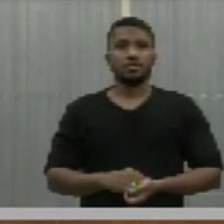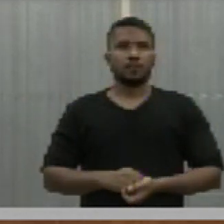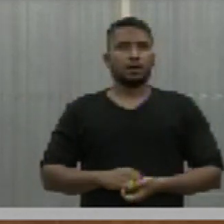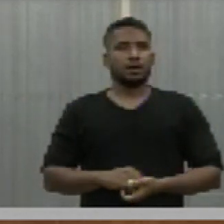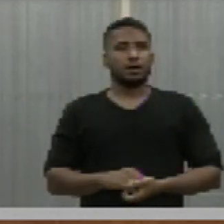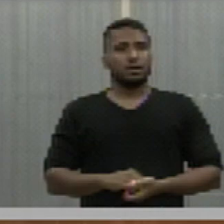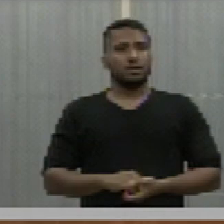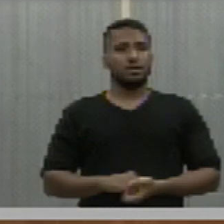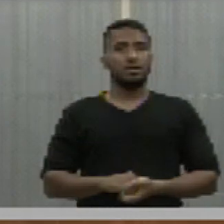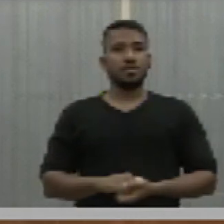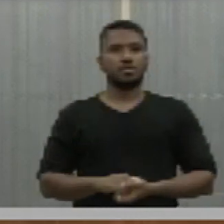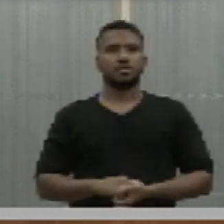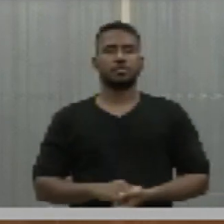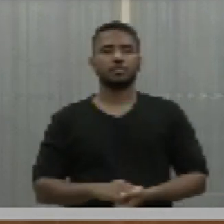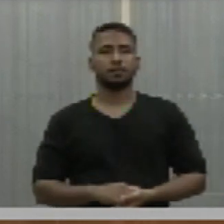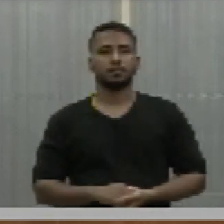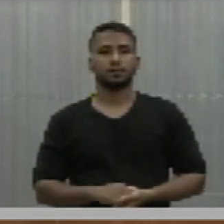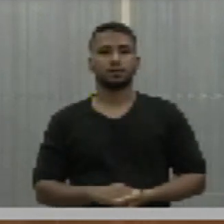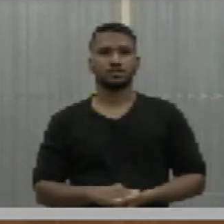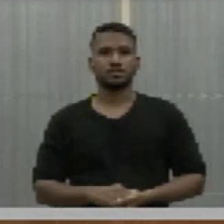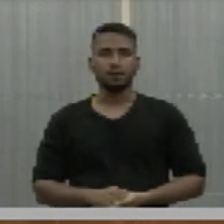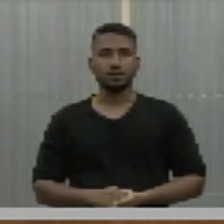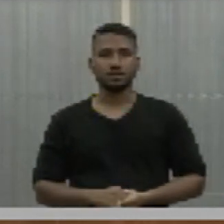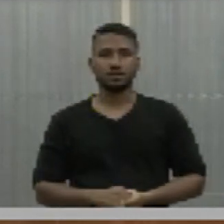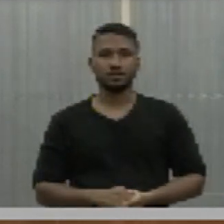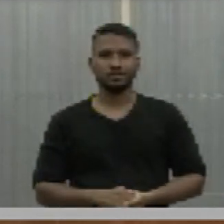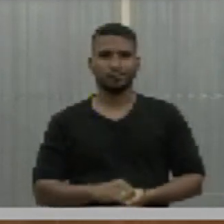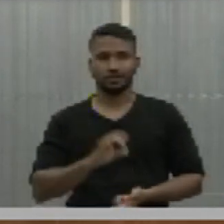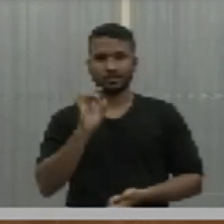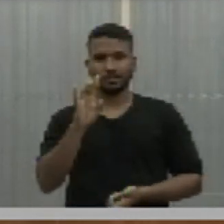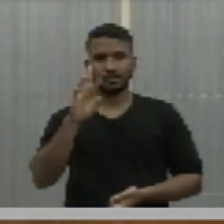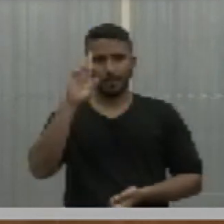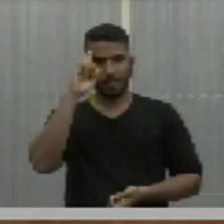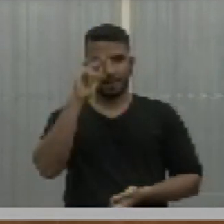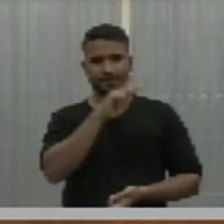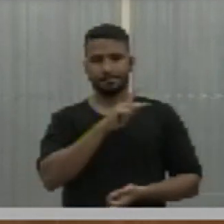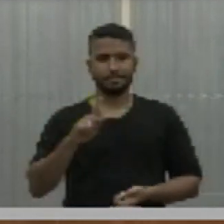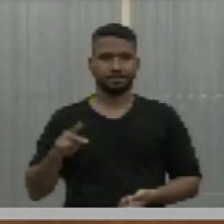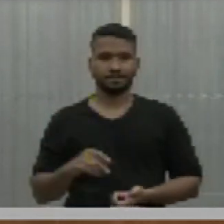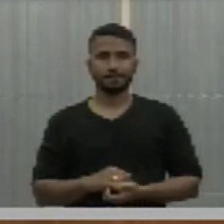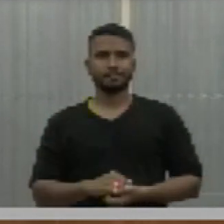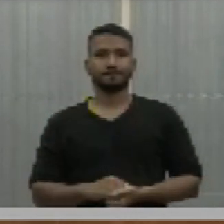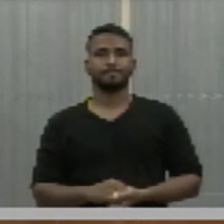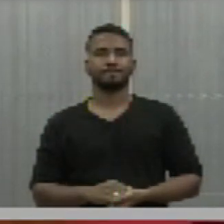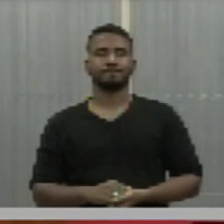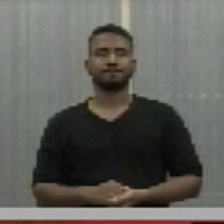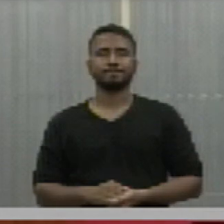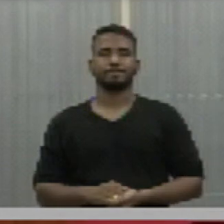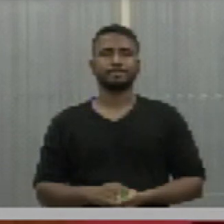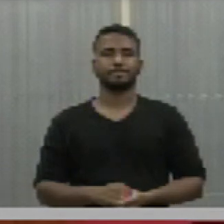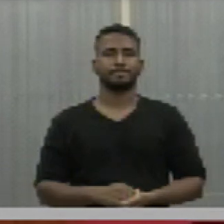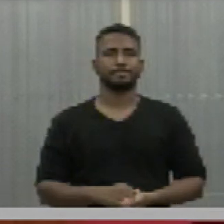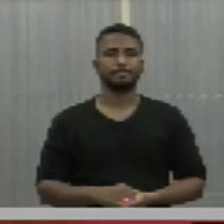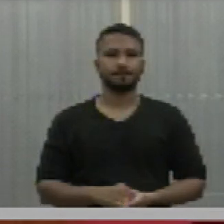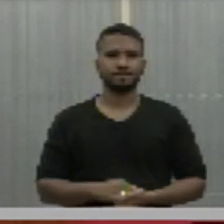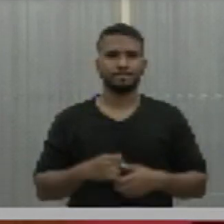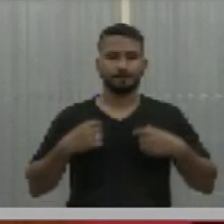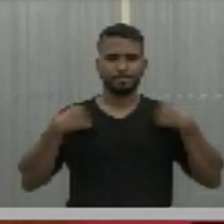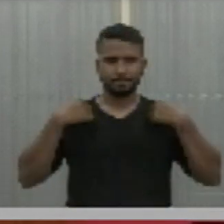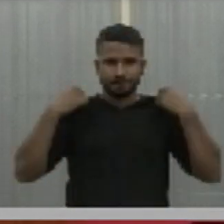subsequente. Era lido o expediente, senhor presidente.